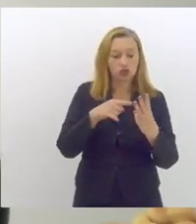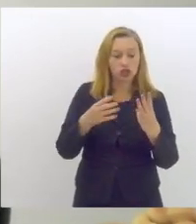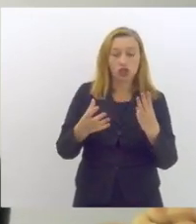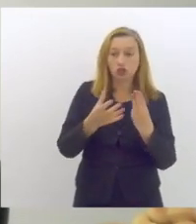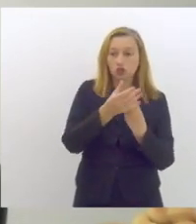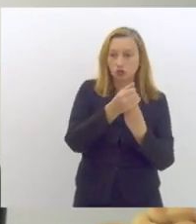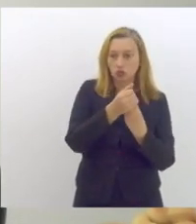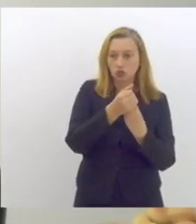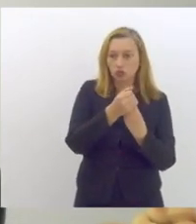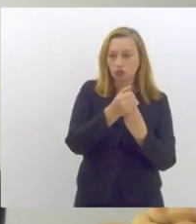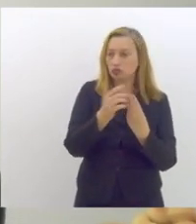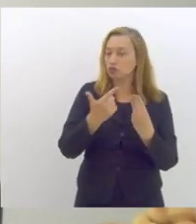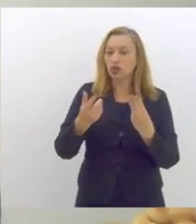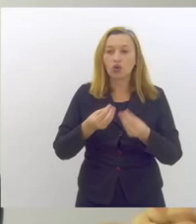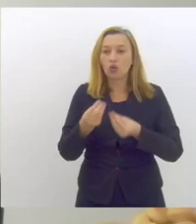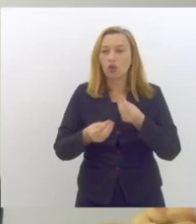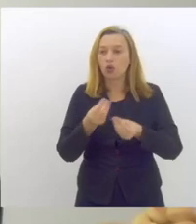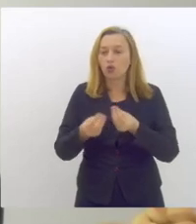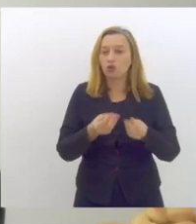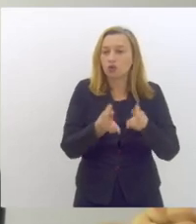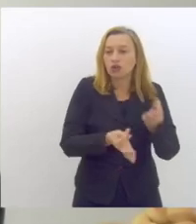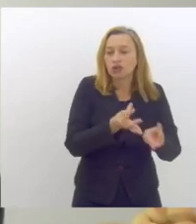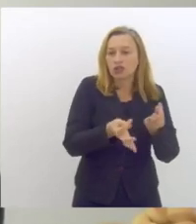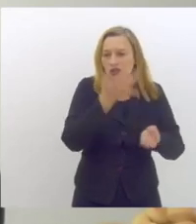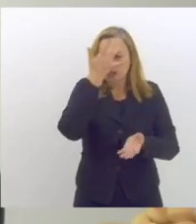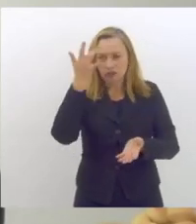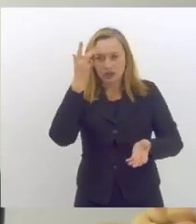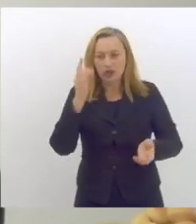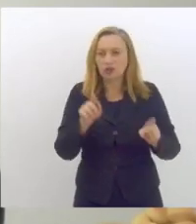a gente lidar com a saúde mental nem com a saúde pública